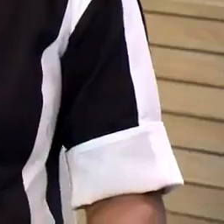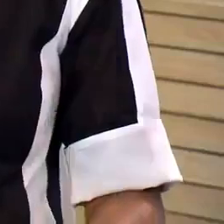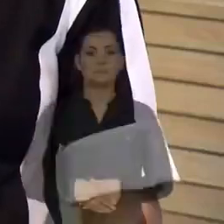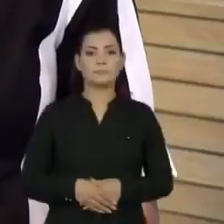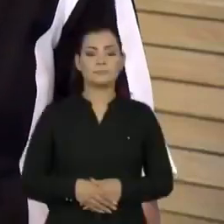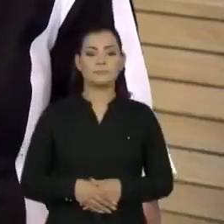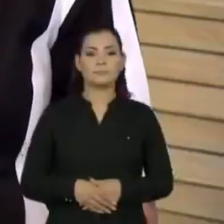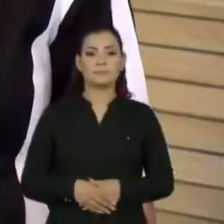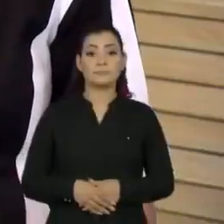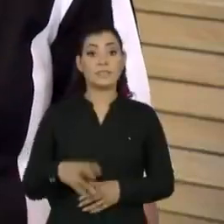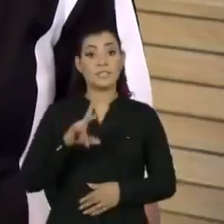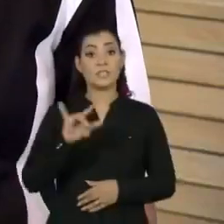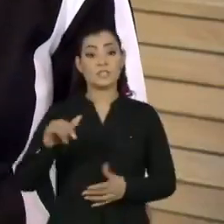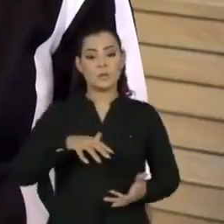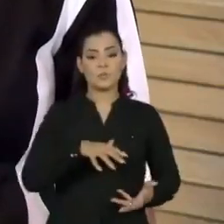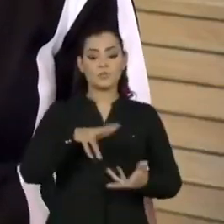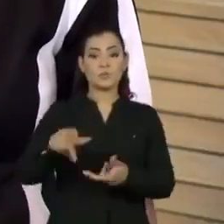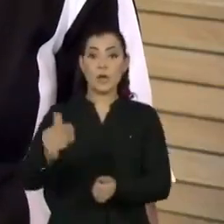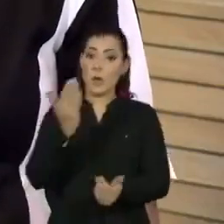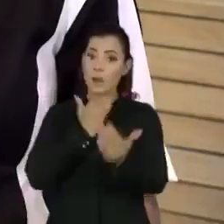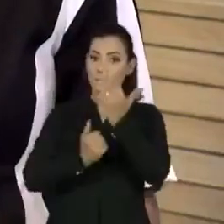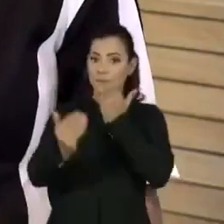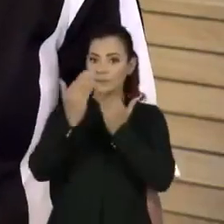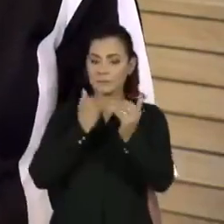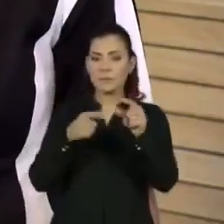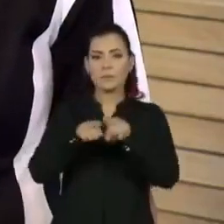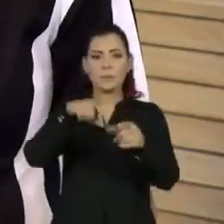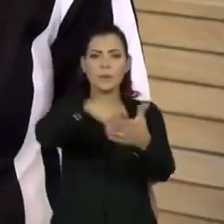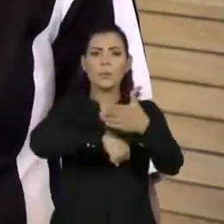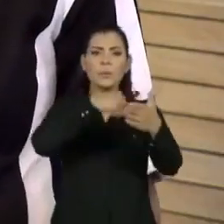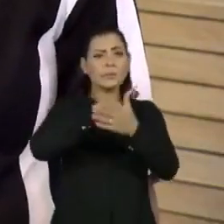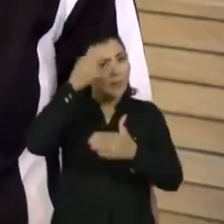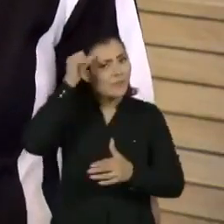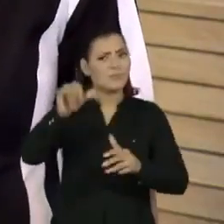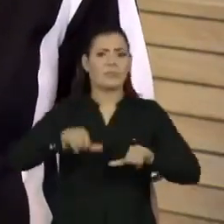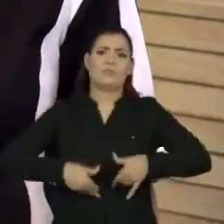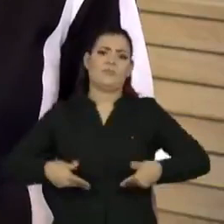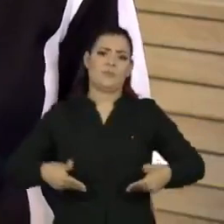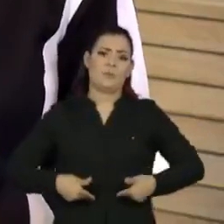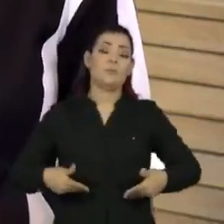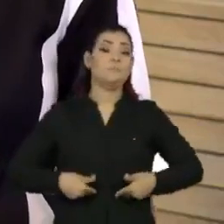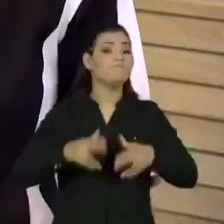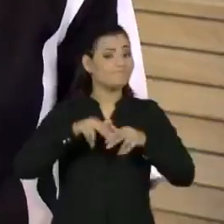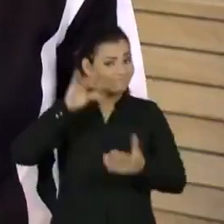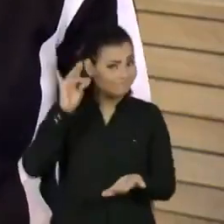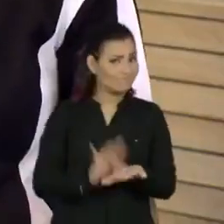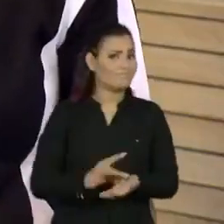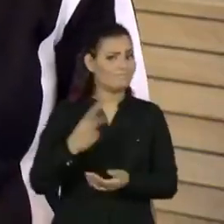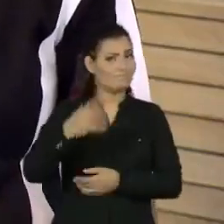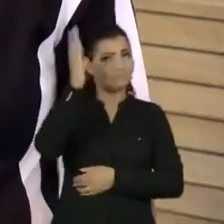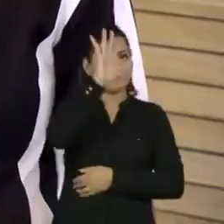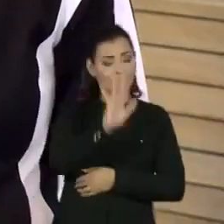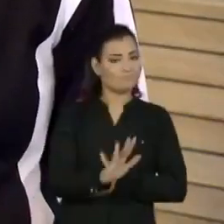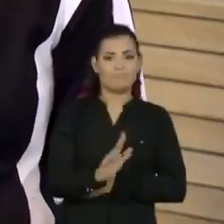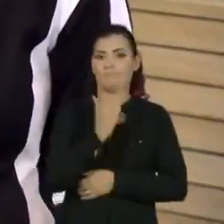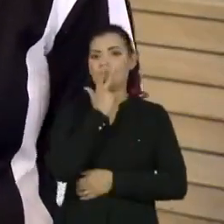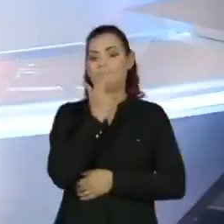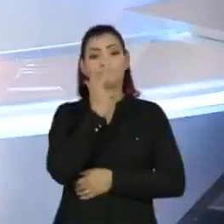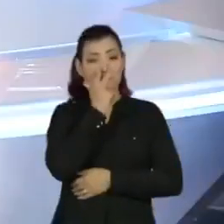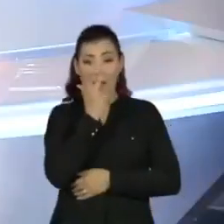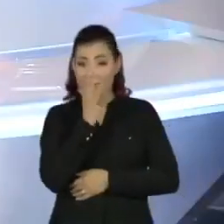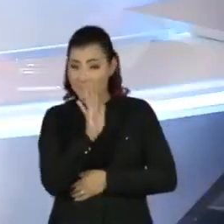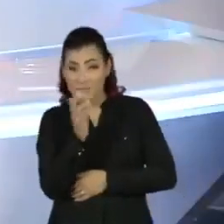No dia mundial da alimentação e da luta contra a fome, uma realidade que não é normal nem natural.